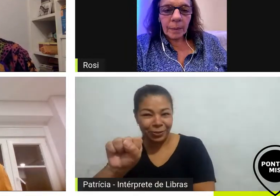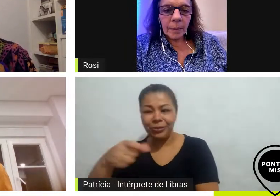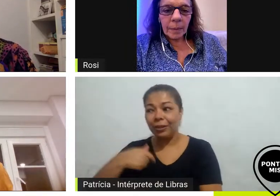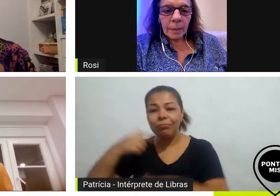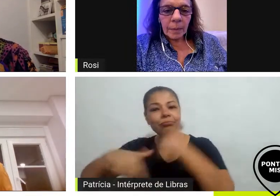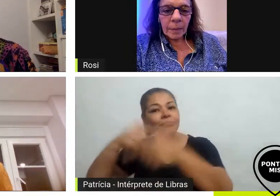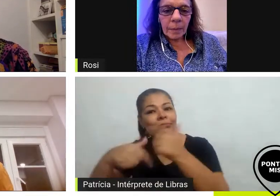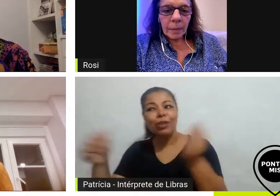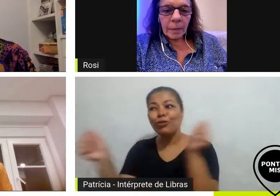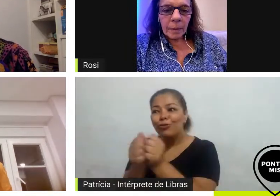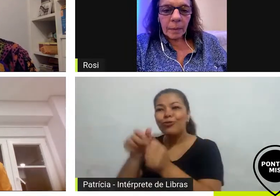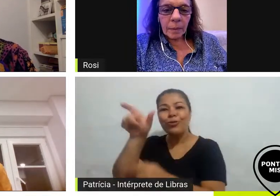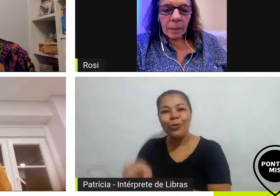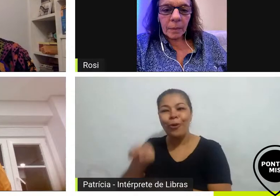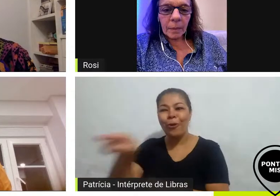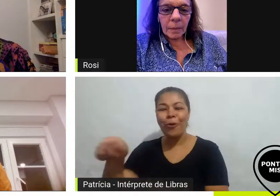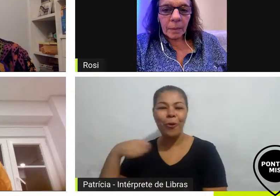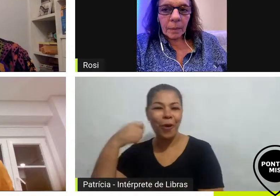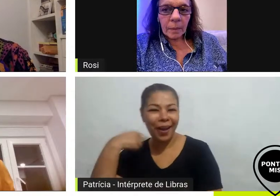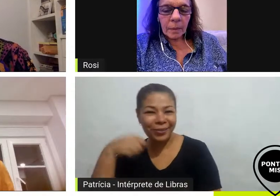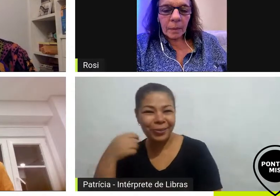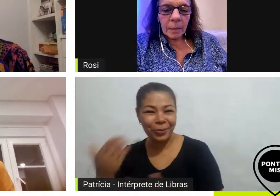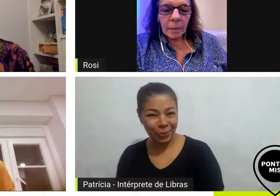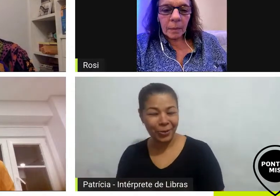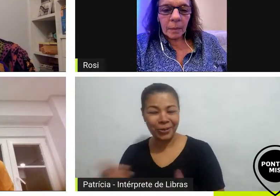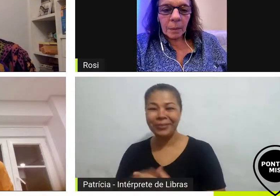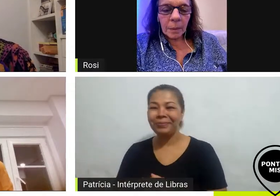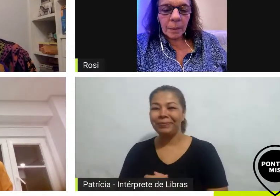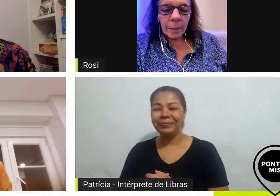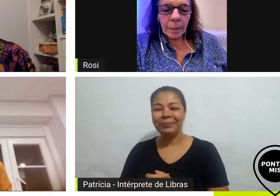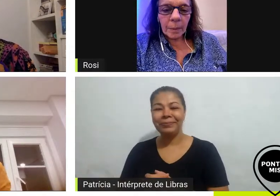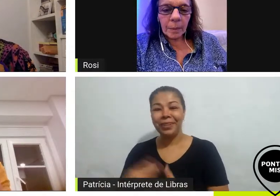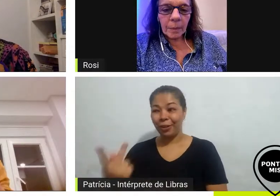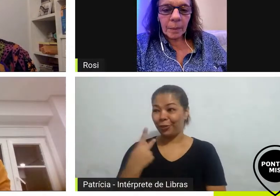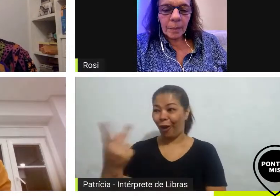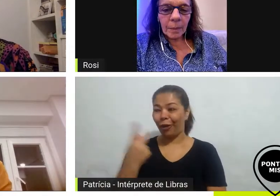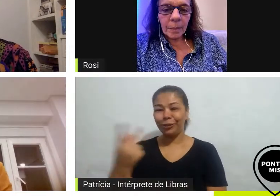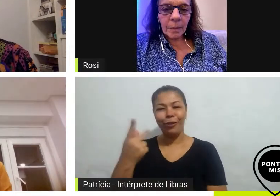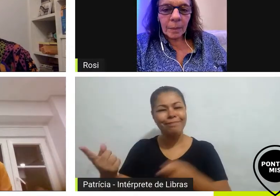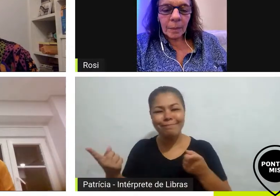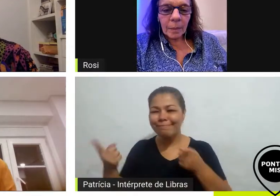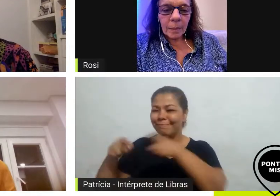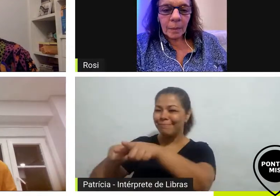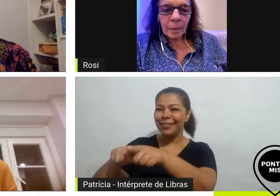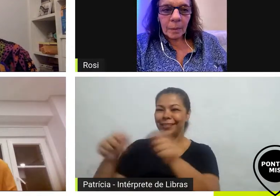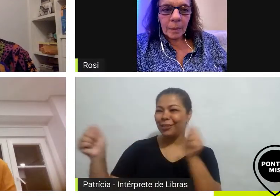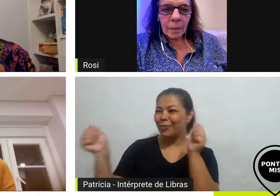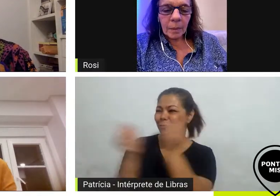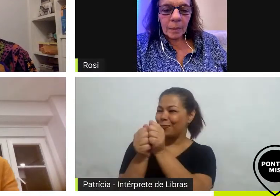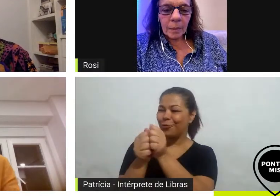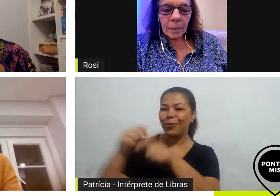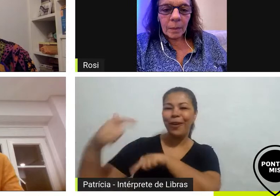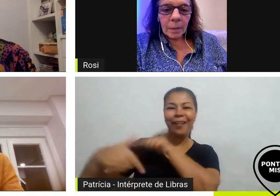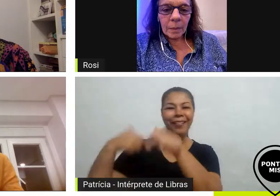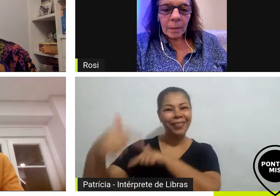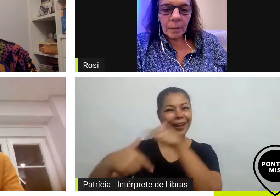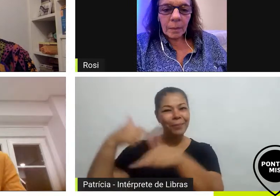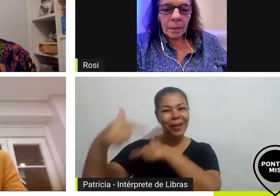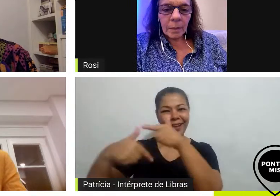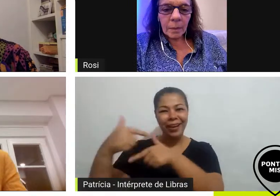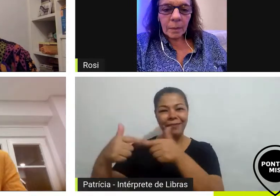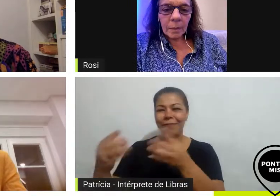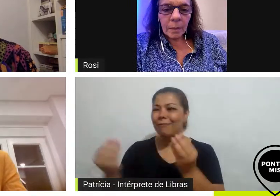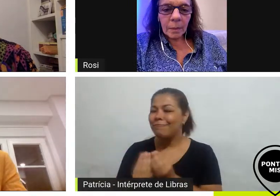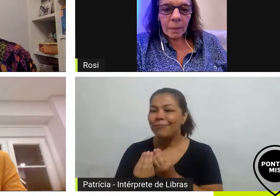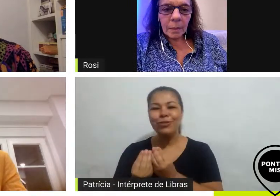do Walter Salles e da Daniela Thomas e aí a gente fez mais uma parceria e foi uma surpresa total porque naquele